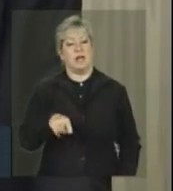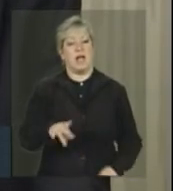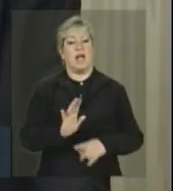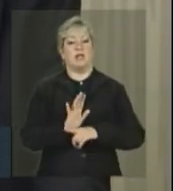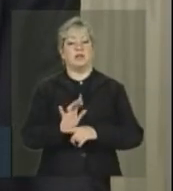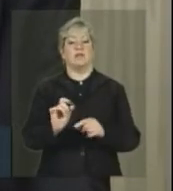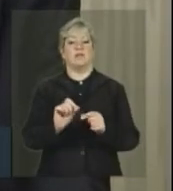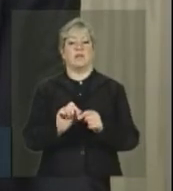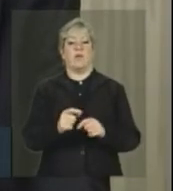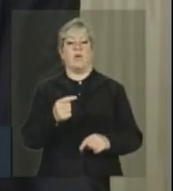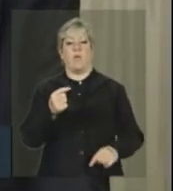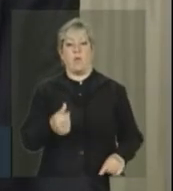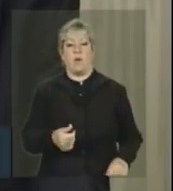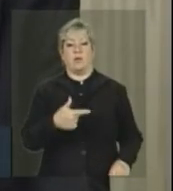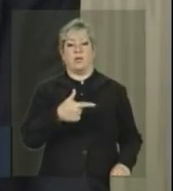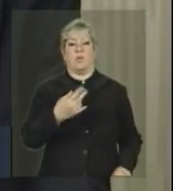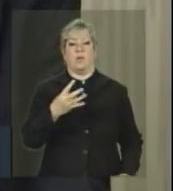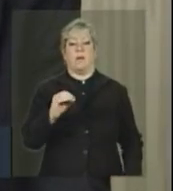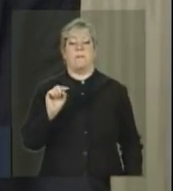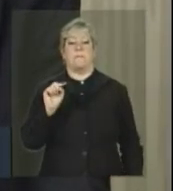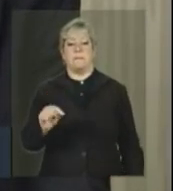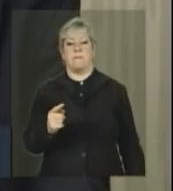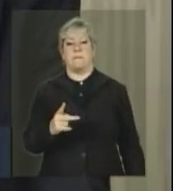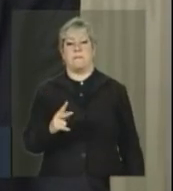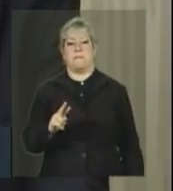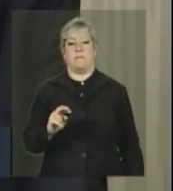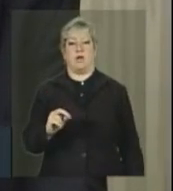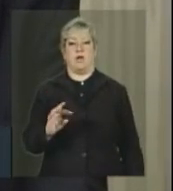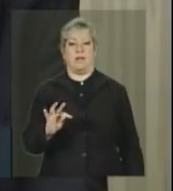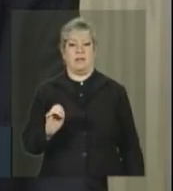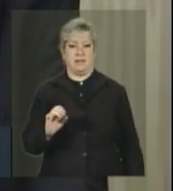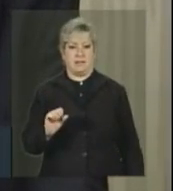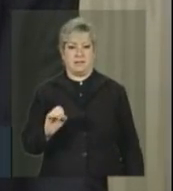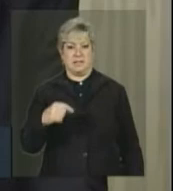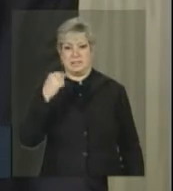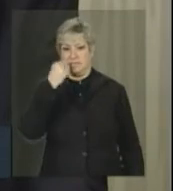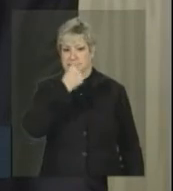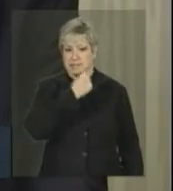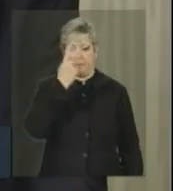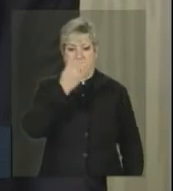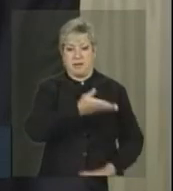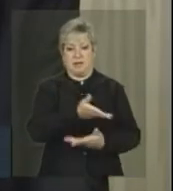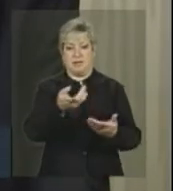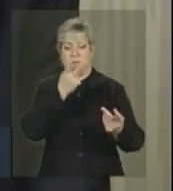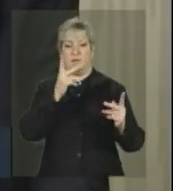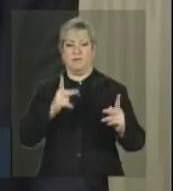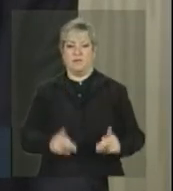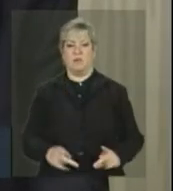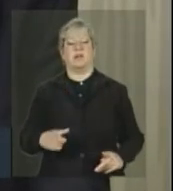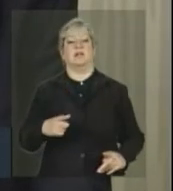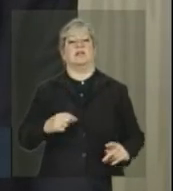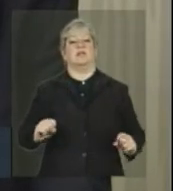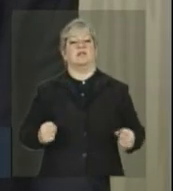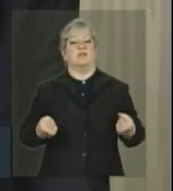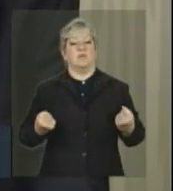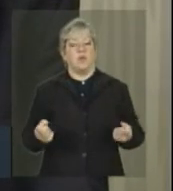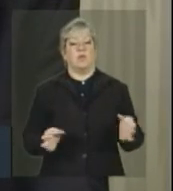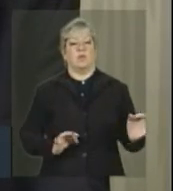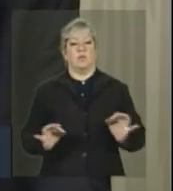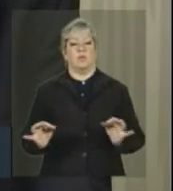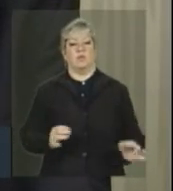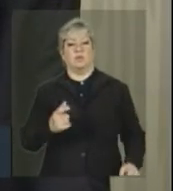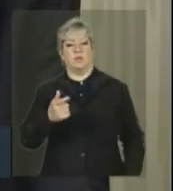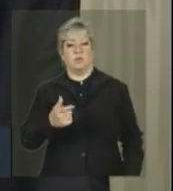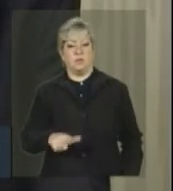quase 240 mil próteses dentárias para essa população. Ou seja, tem um esforço de reorganização